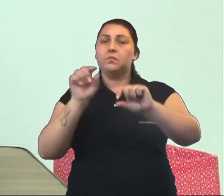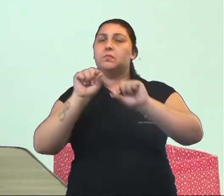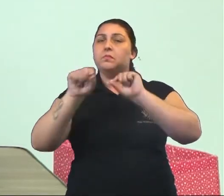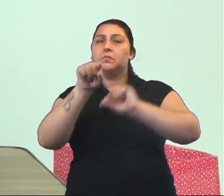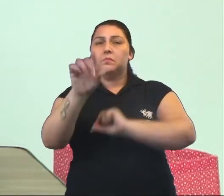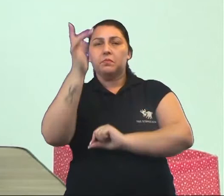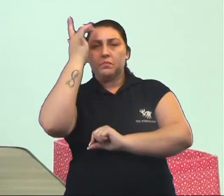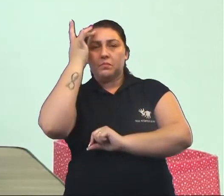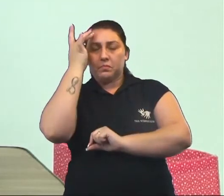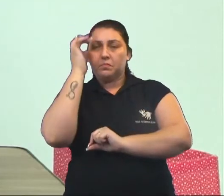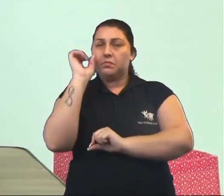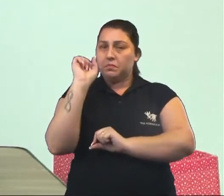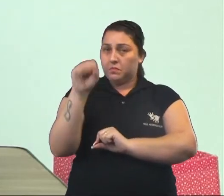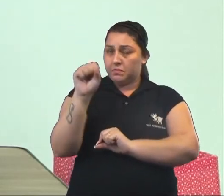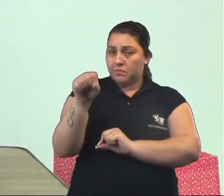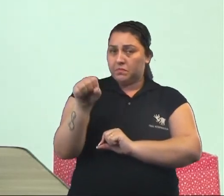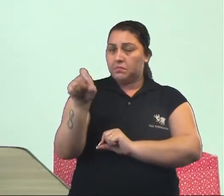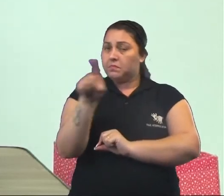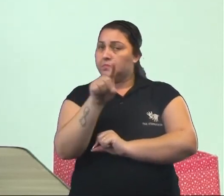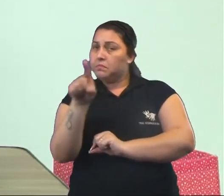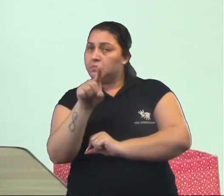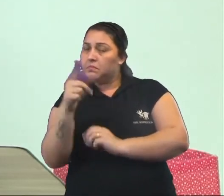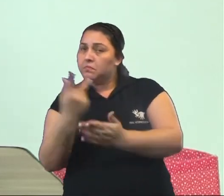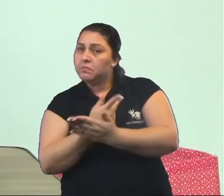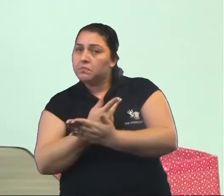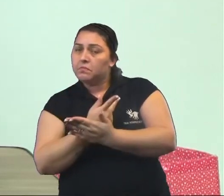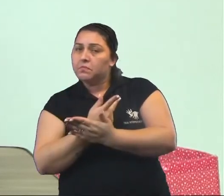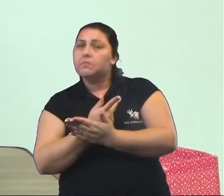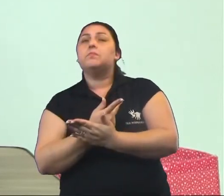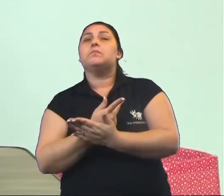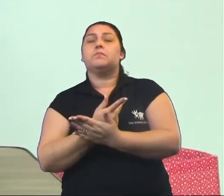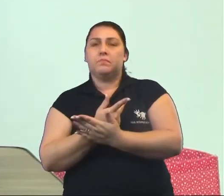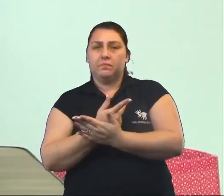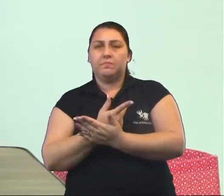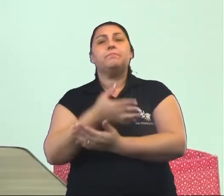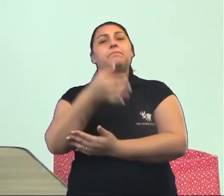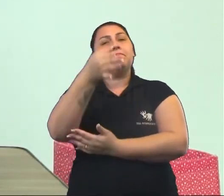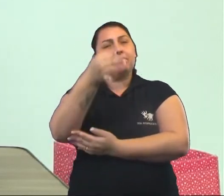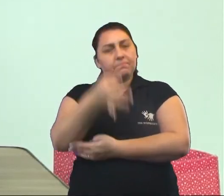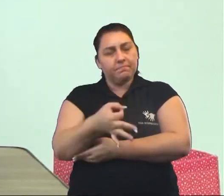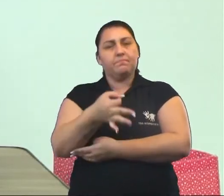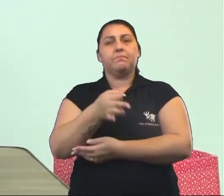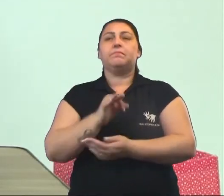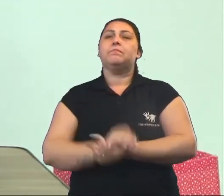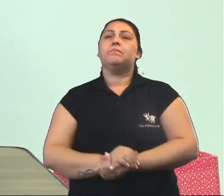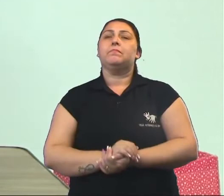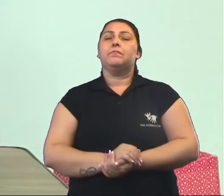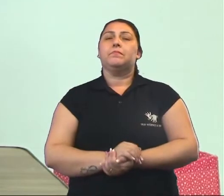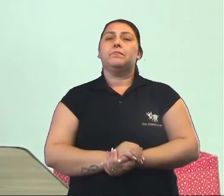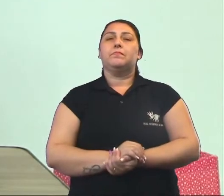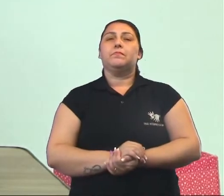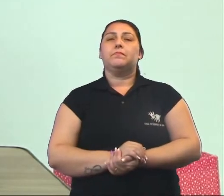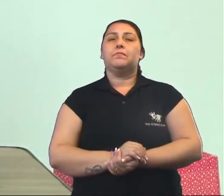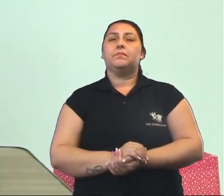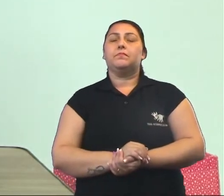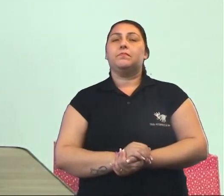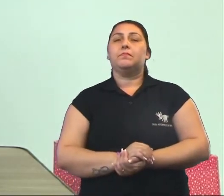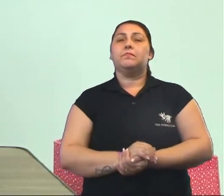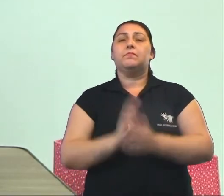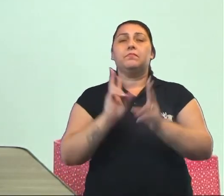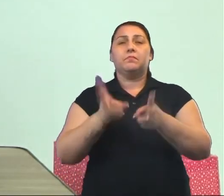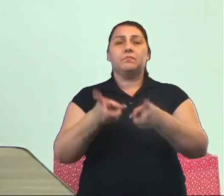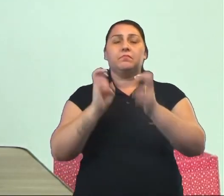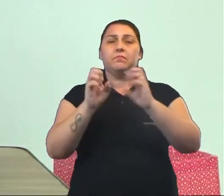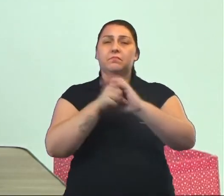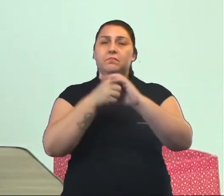que vocês acham? Concordam? Acertaram sim ou não? Isso mesmo, eles acertaram. Né? Conseguimos perceber as